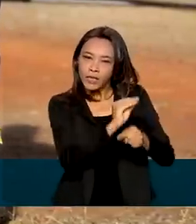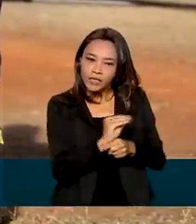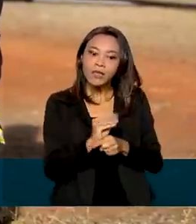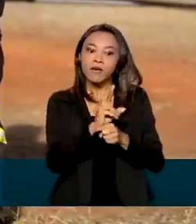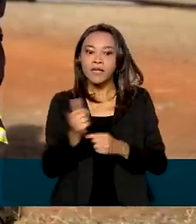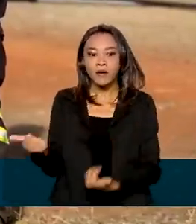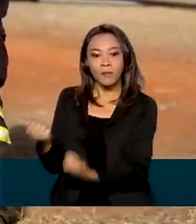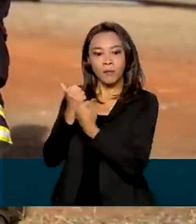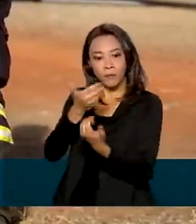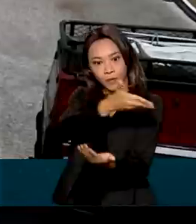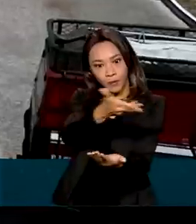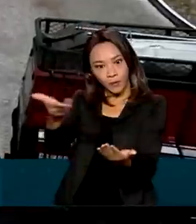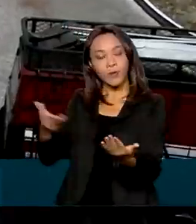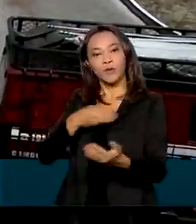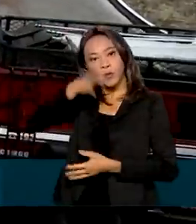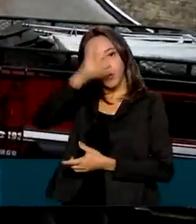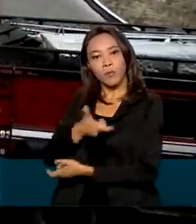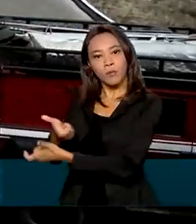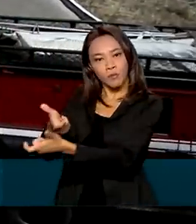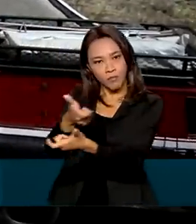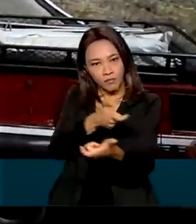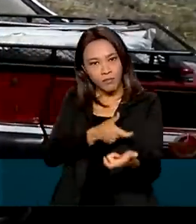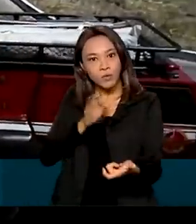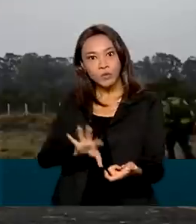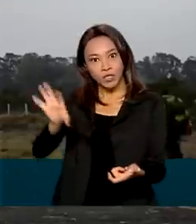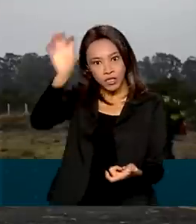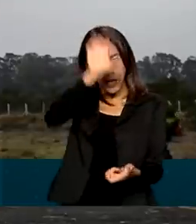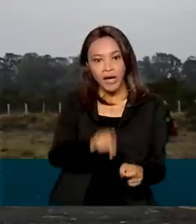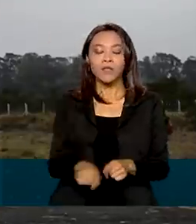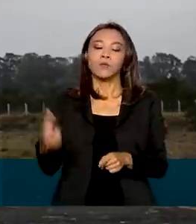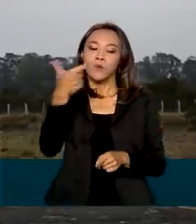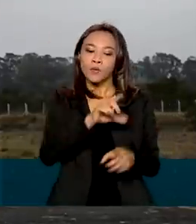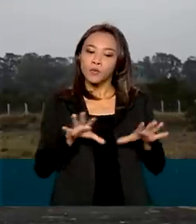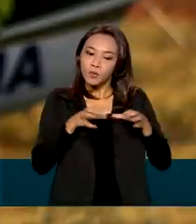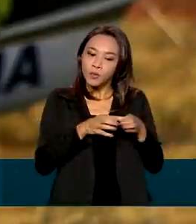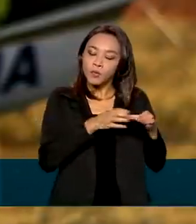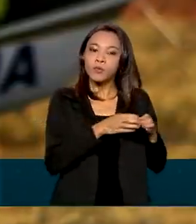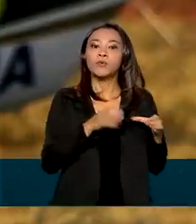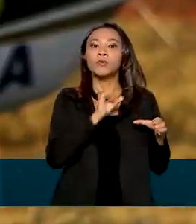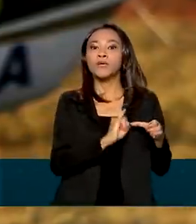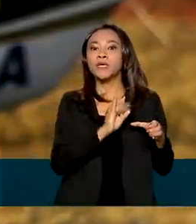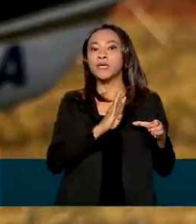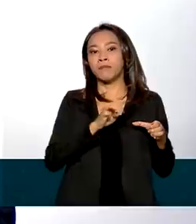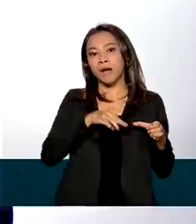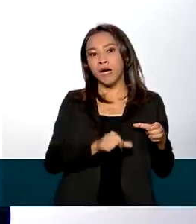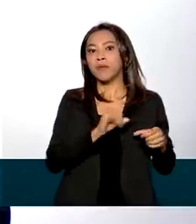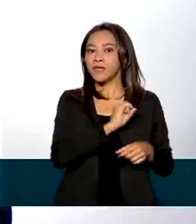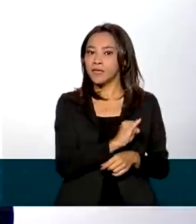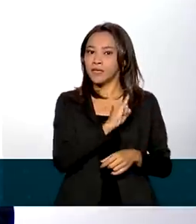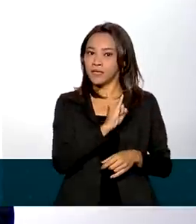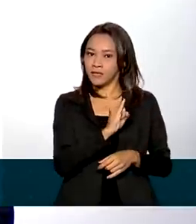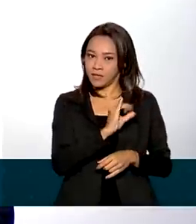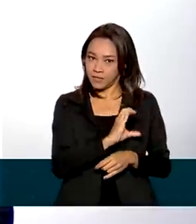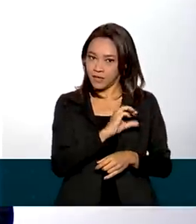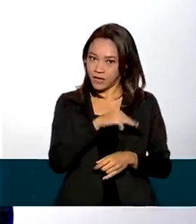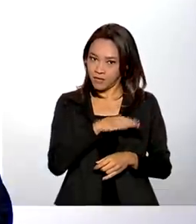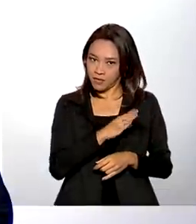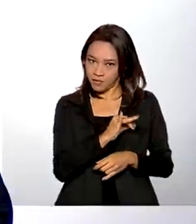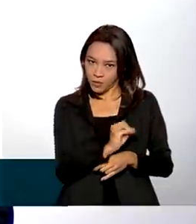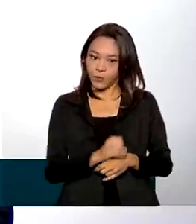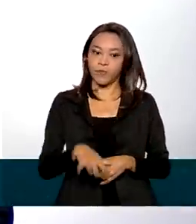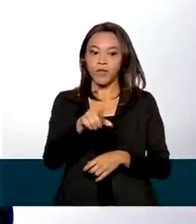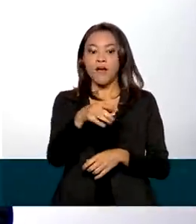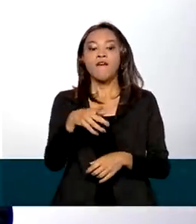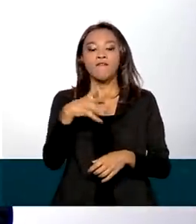do Corpo de Bombeiros dos Estados, órgão de defesa ambiental e funcionários do IBAMA e ICMBio. Nós vamos ter 3.500